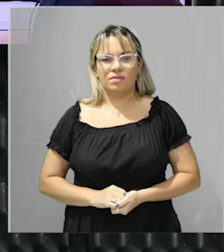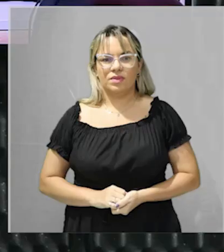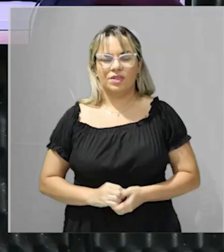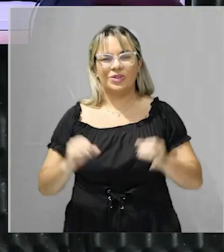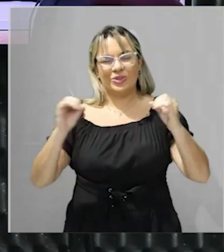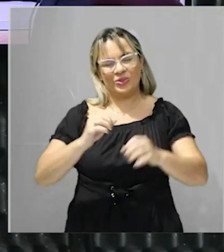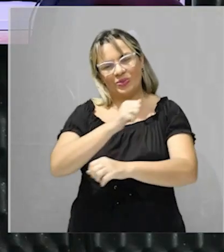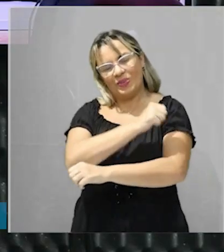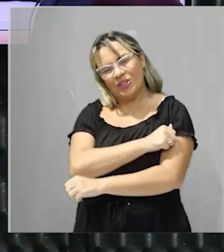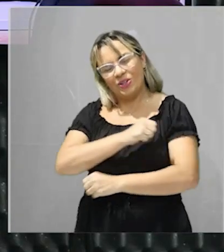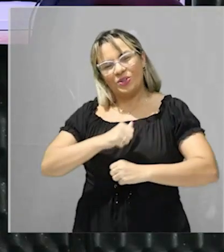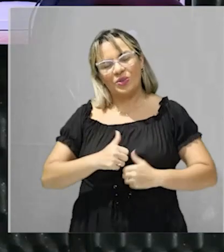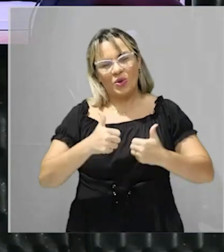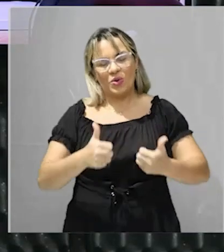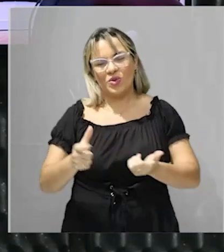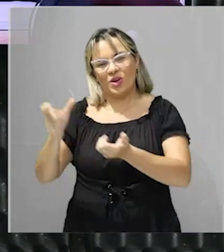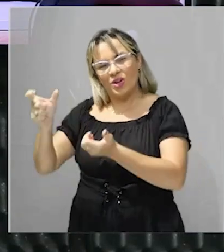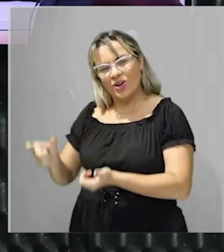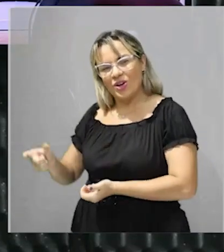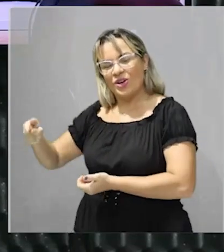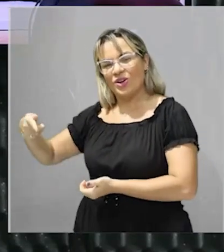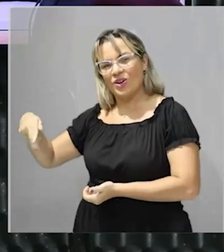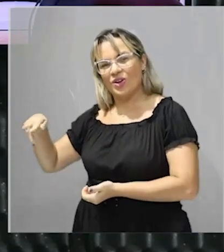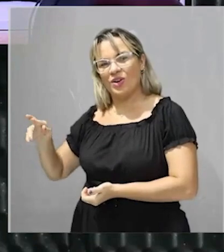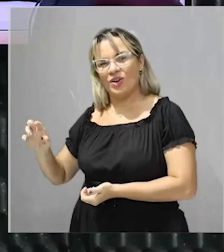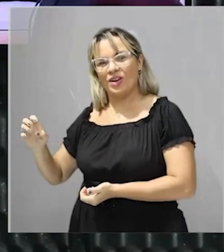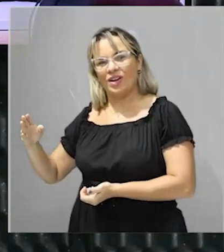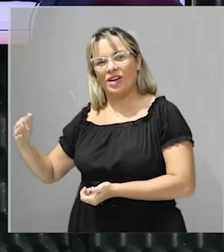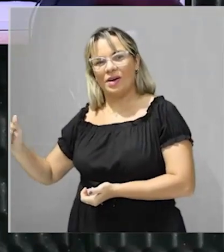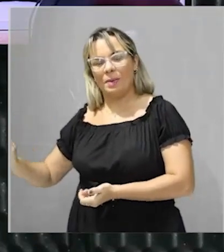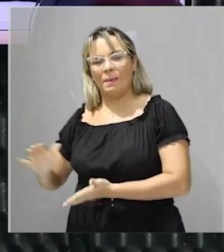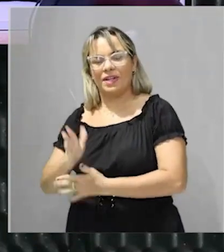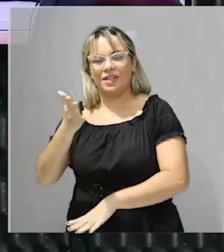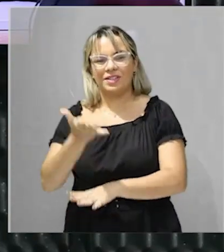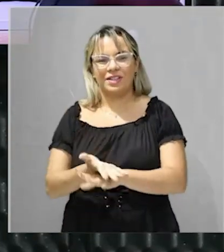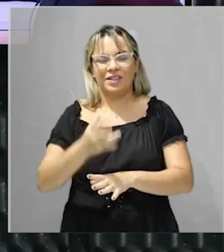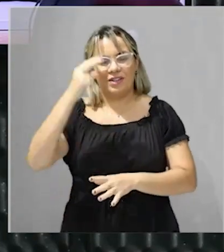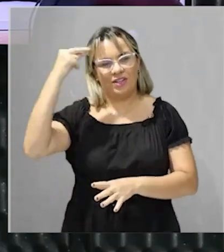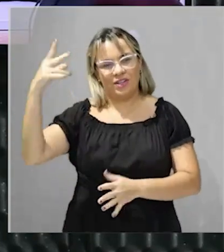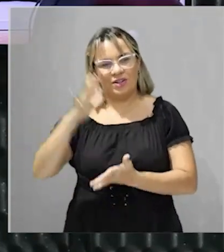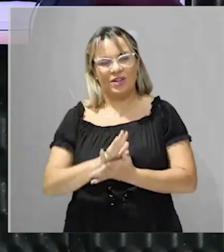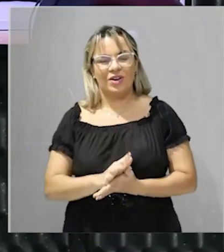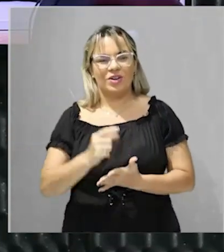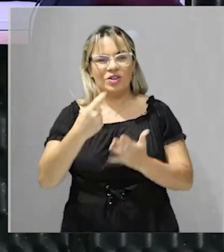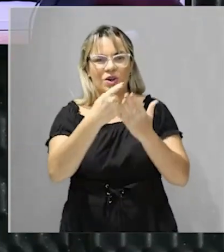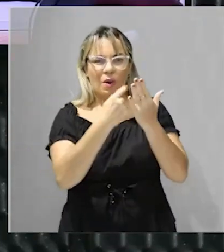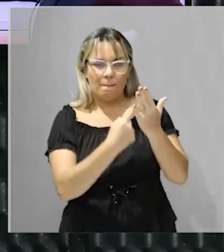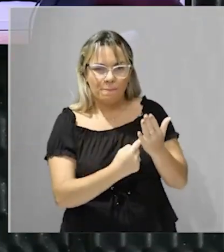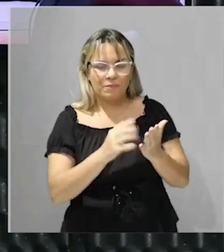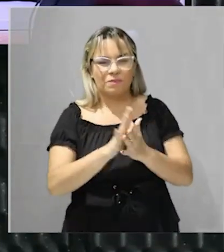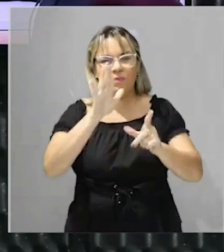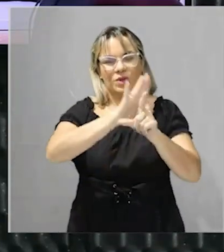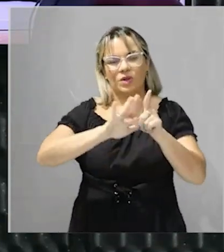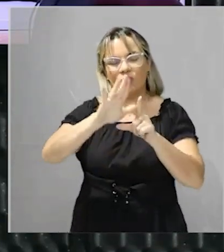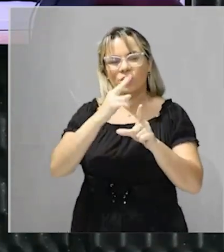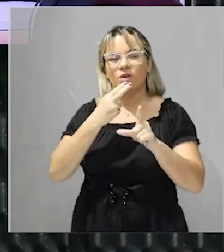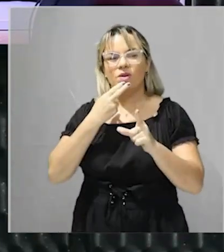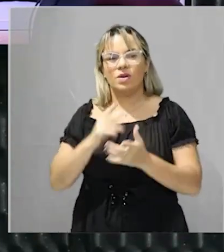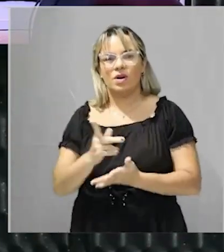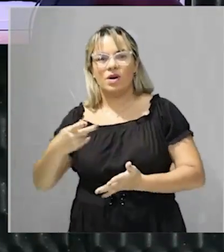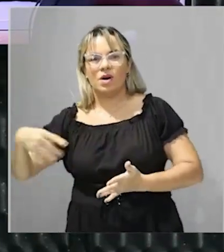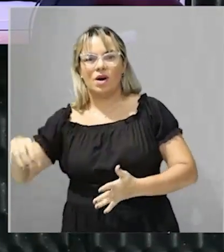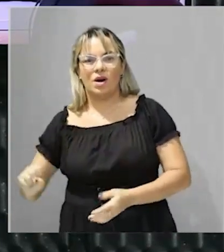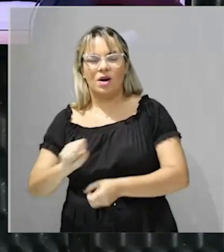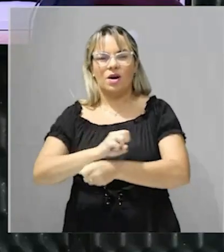E aí pessoal, tudo bem? Eu sou Paulo Gereba de História, no projeto da plataforma Gonçalves Dias, Pais